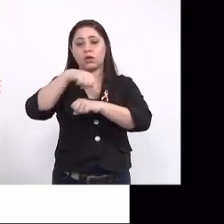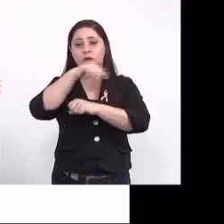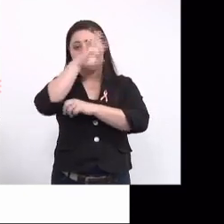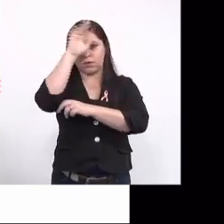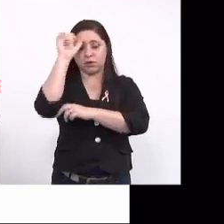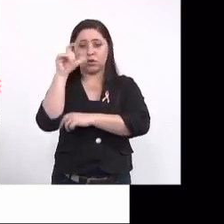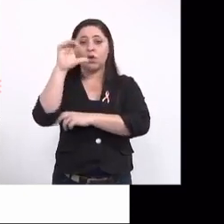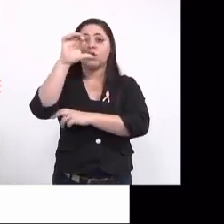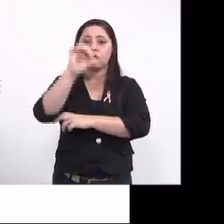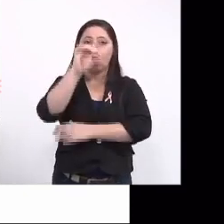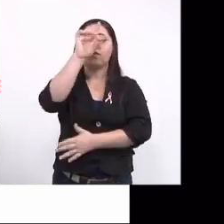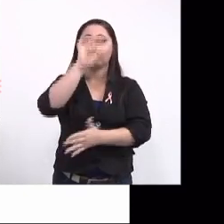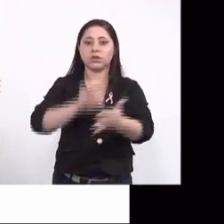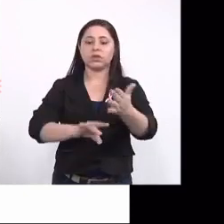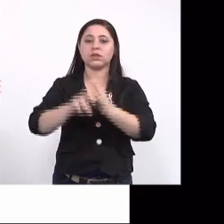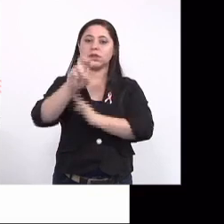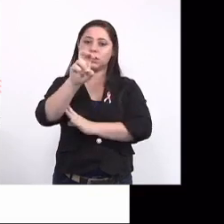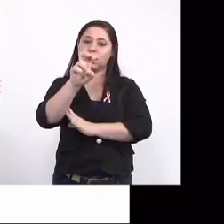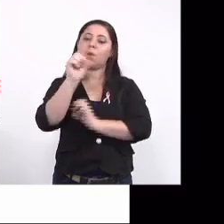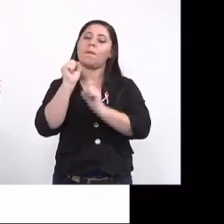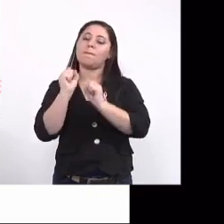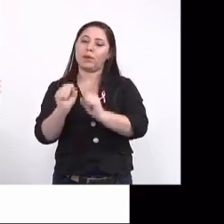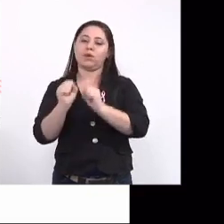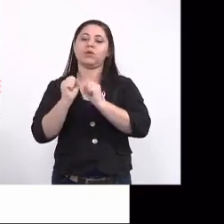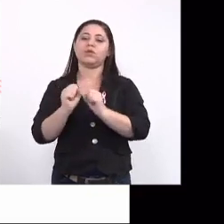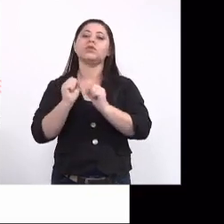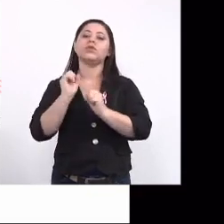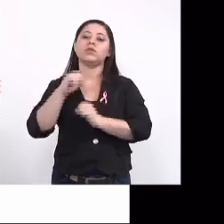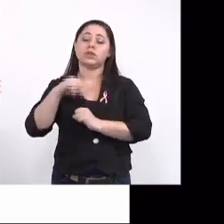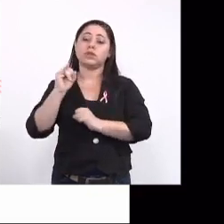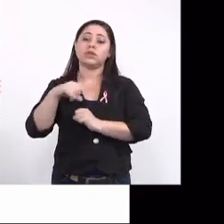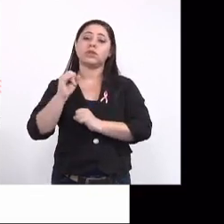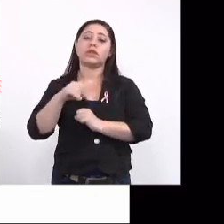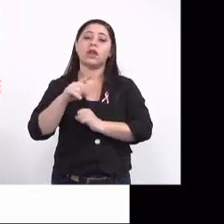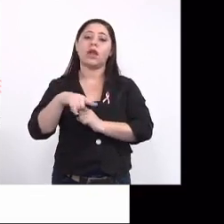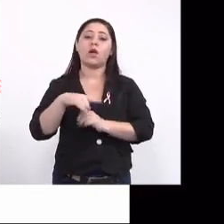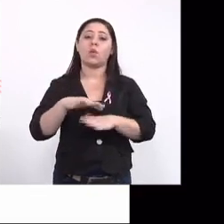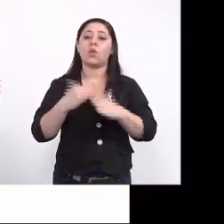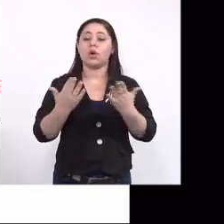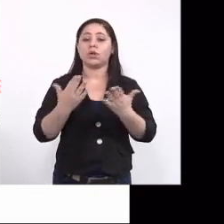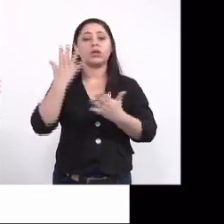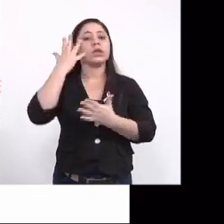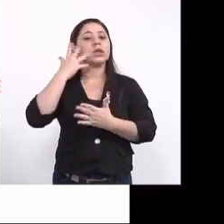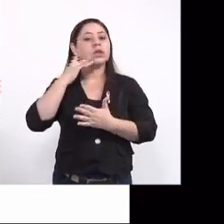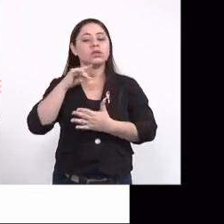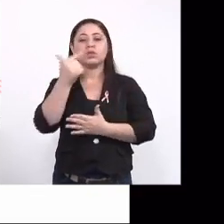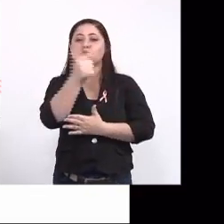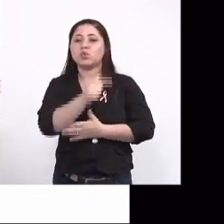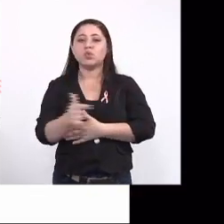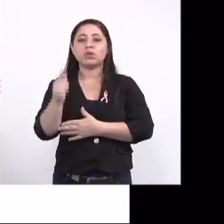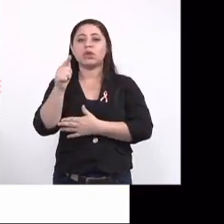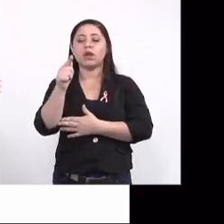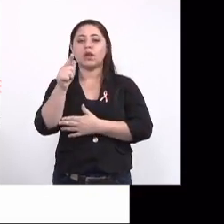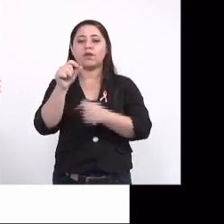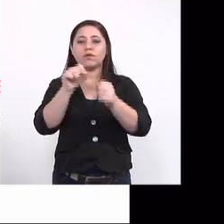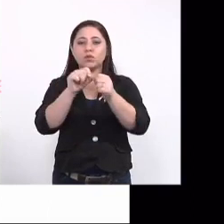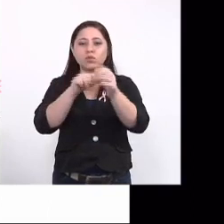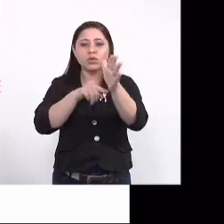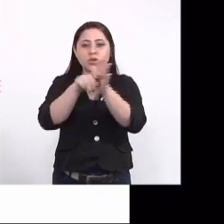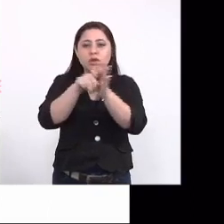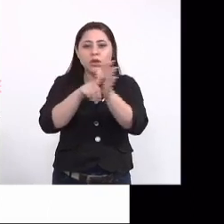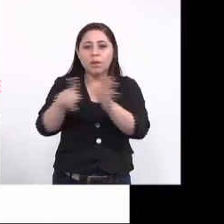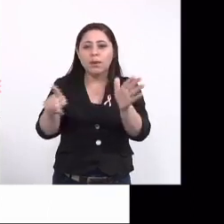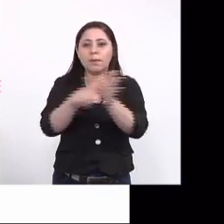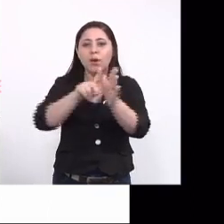sendo 9 casos confirmados e 5 potenciais. Lembrando que esses 5 potenciais é quando a criança não teve o exame laboratorial